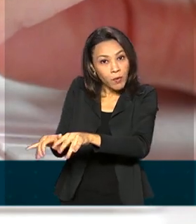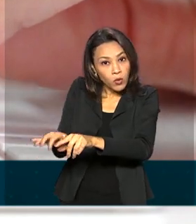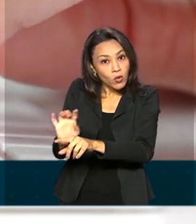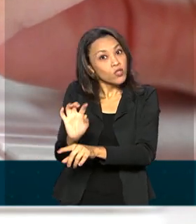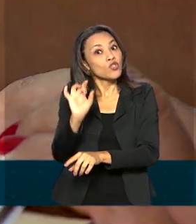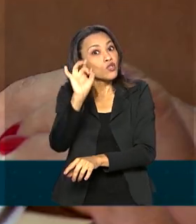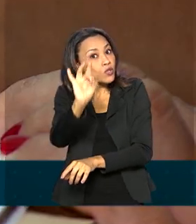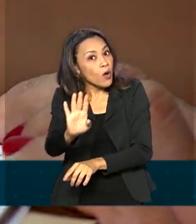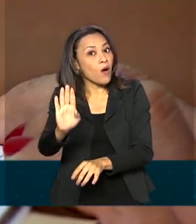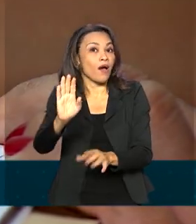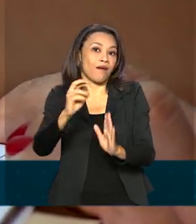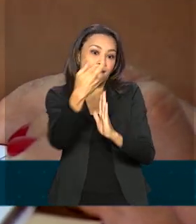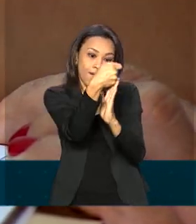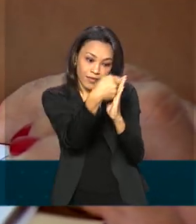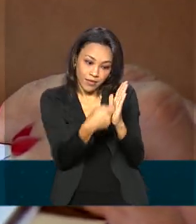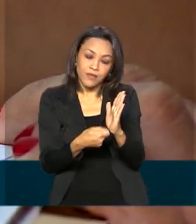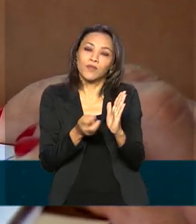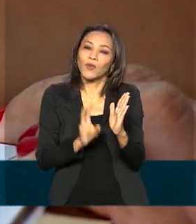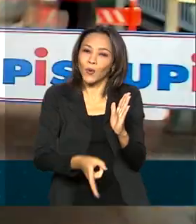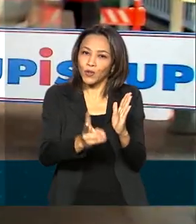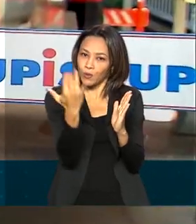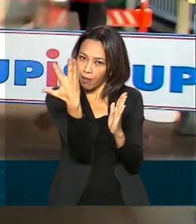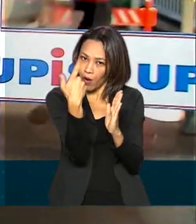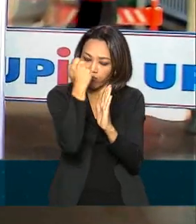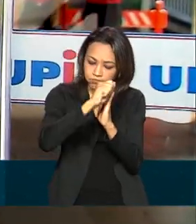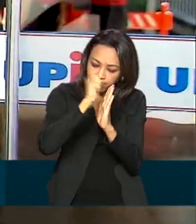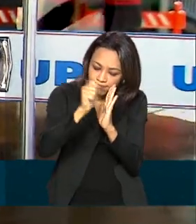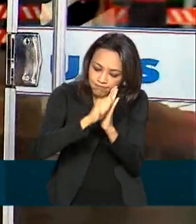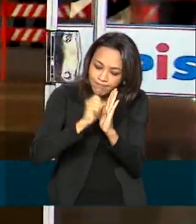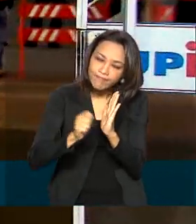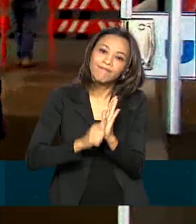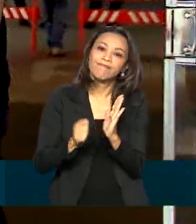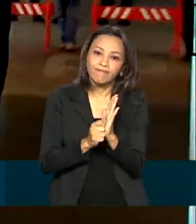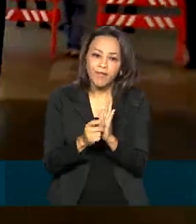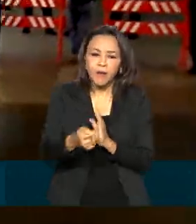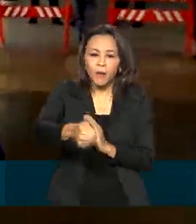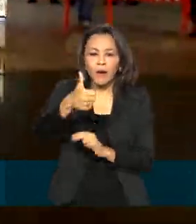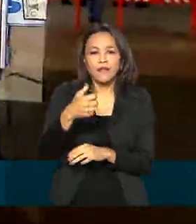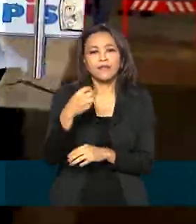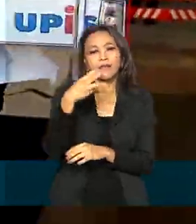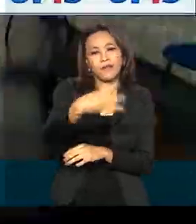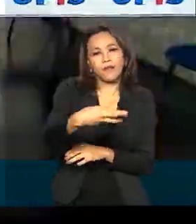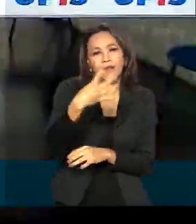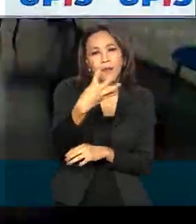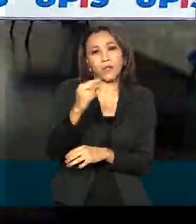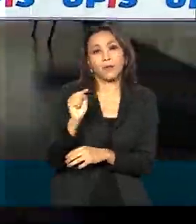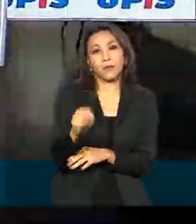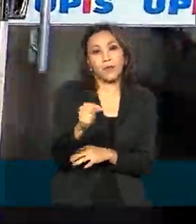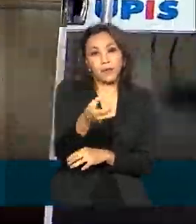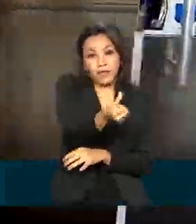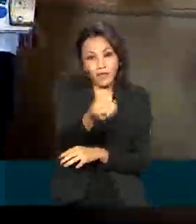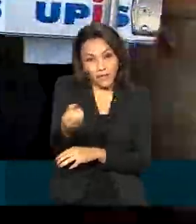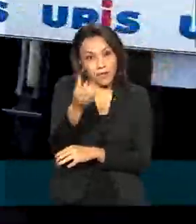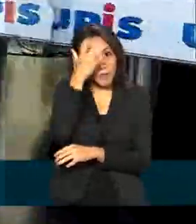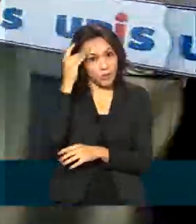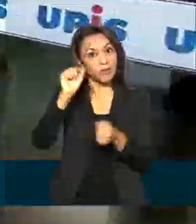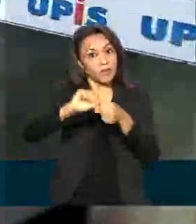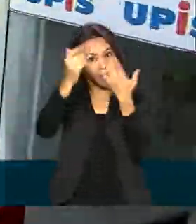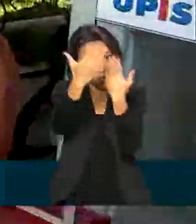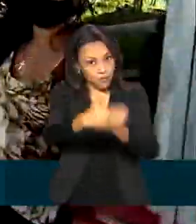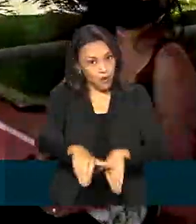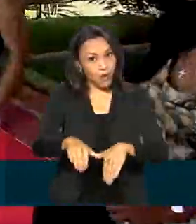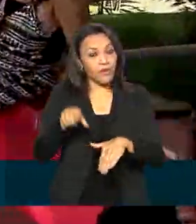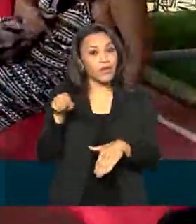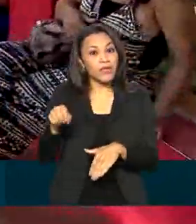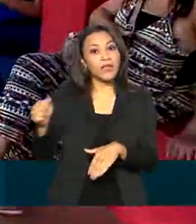redação, que continua sendo escrita à mão. Quase 34 mil e 600 pessoas fizeram a prova, que tem a segunda